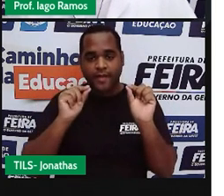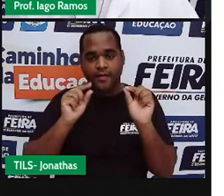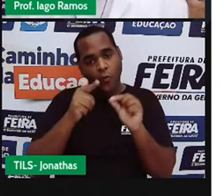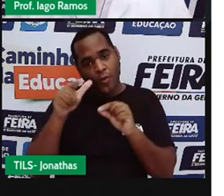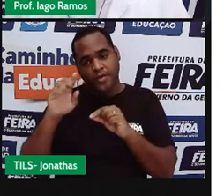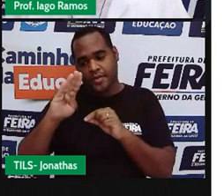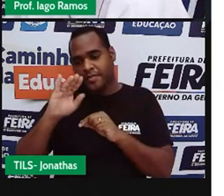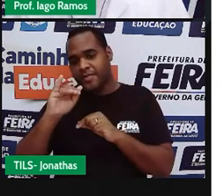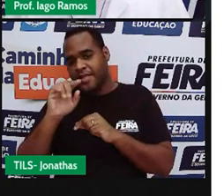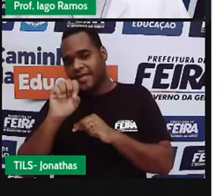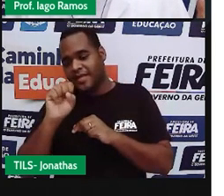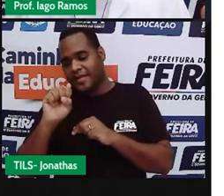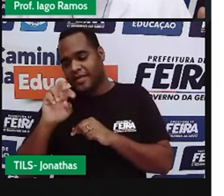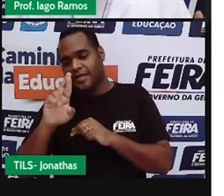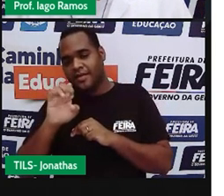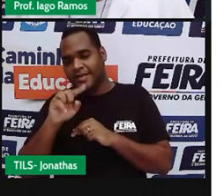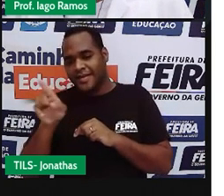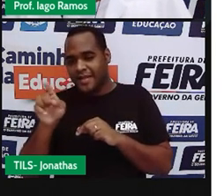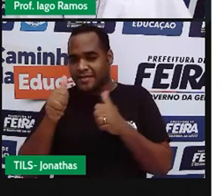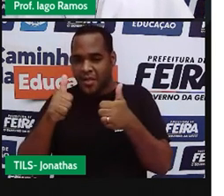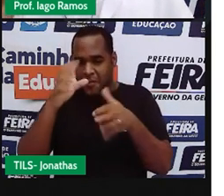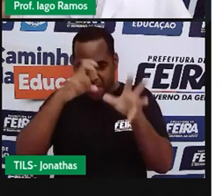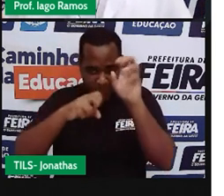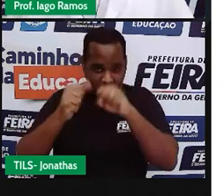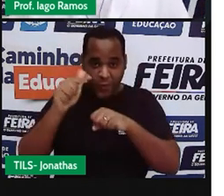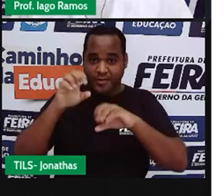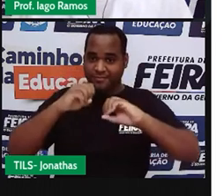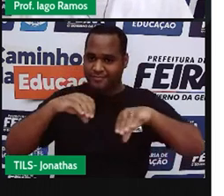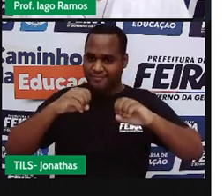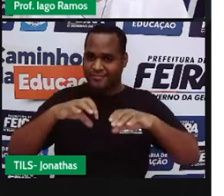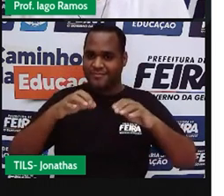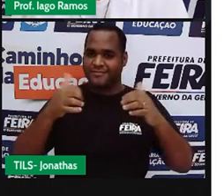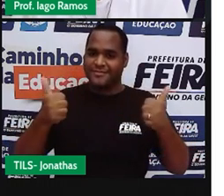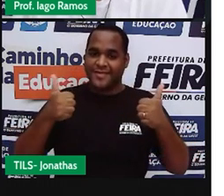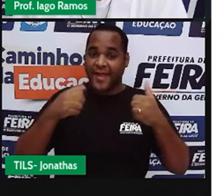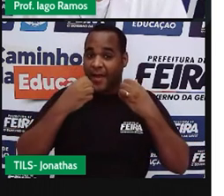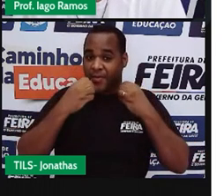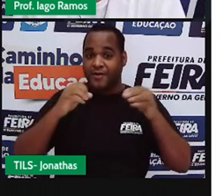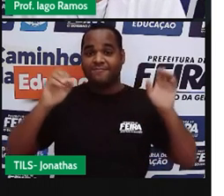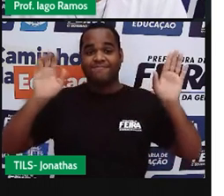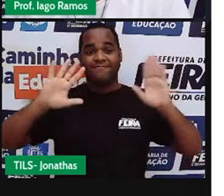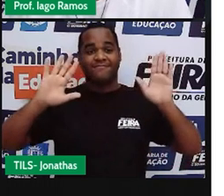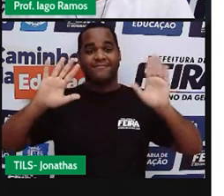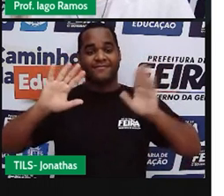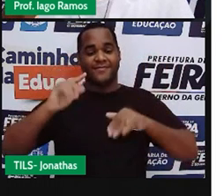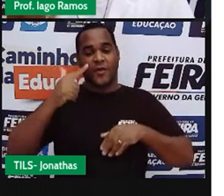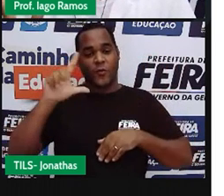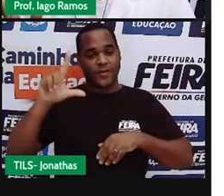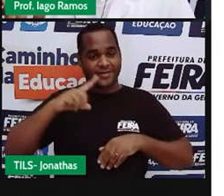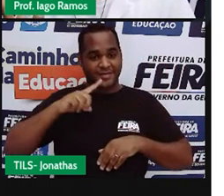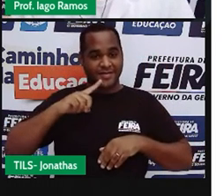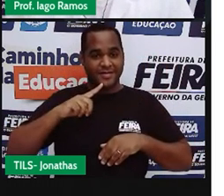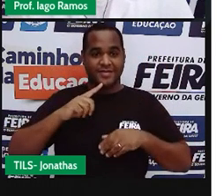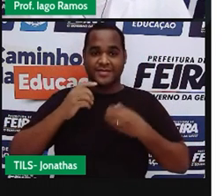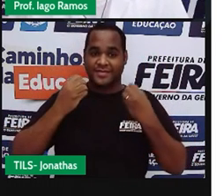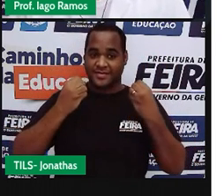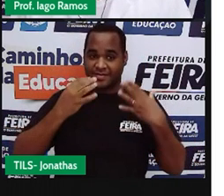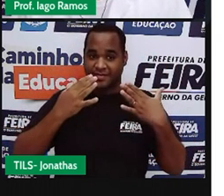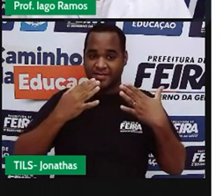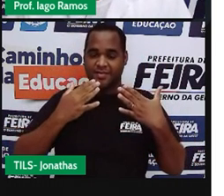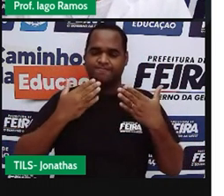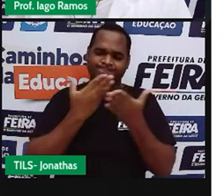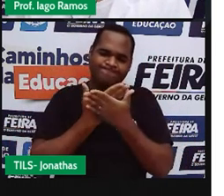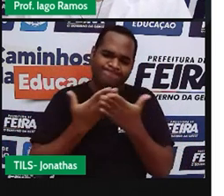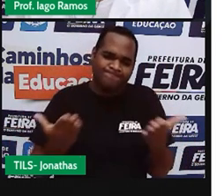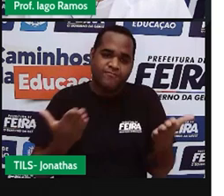aula. Belezinha? Massa? Bom, então eu me despeço dessa aula, votos de saúde